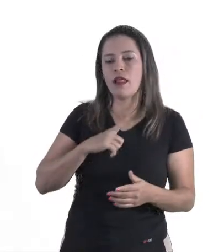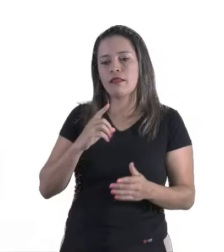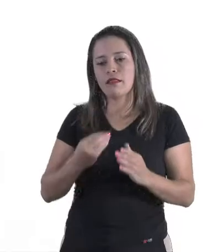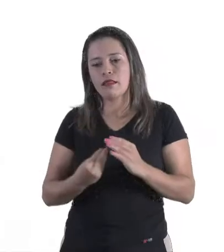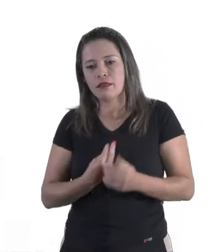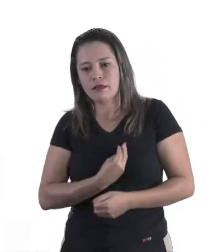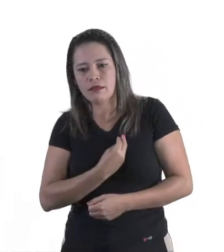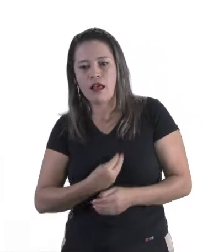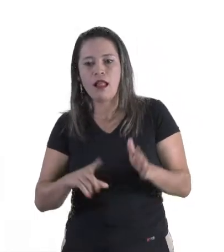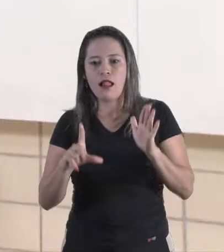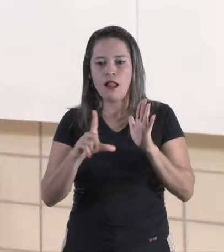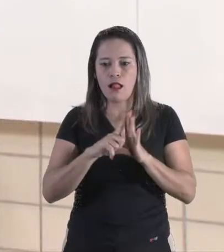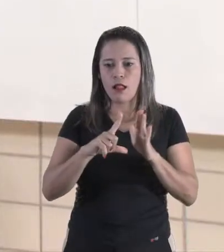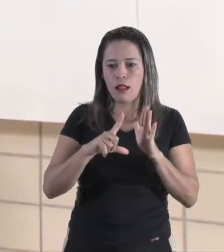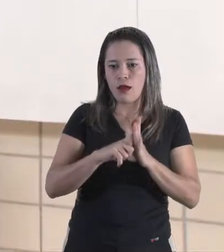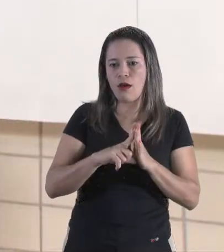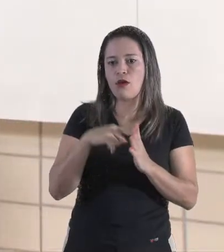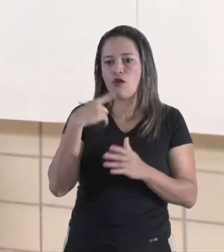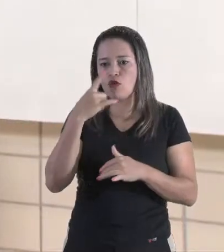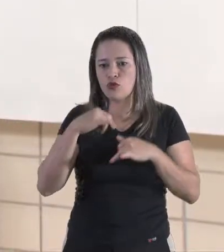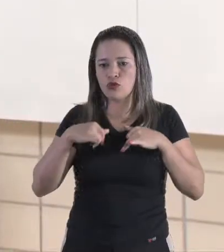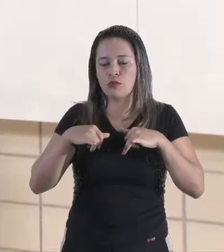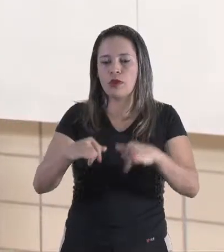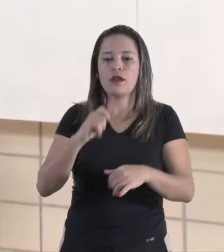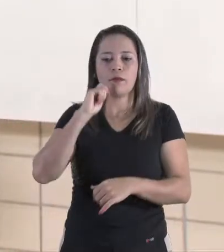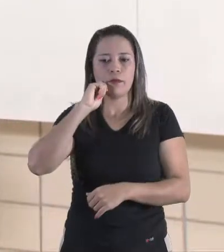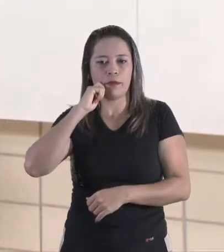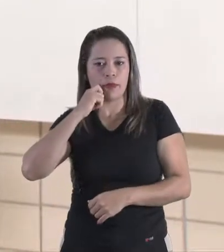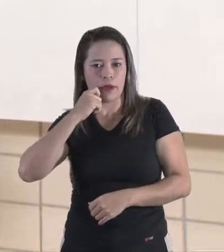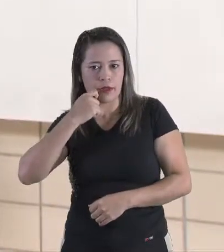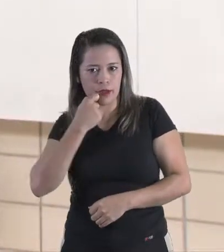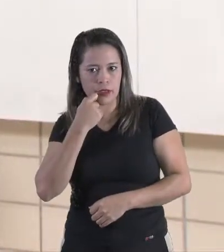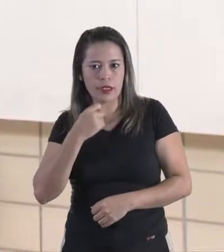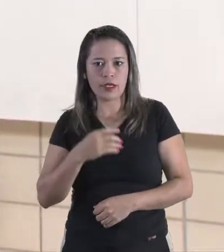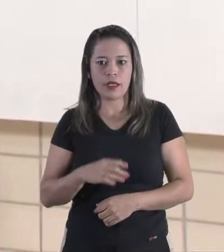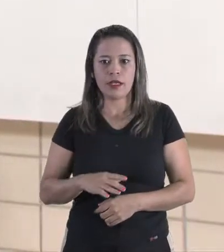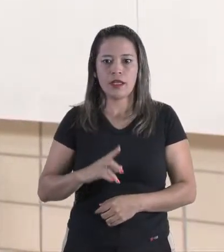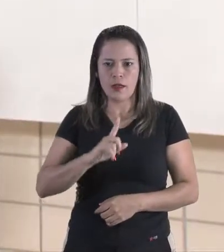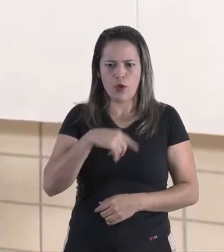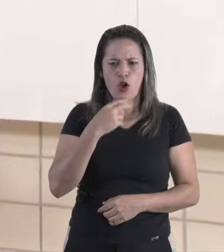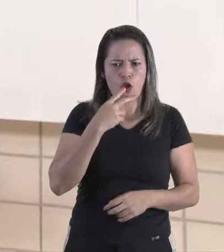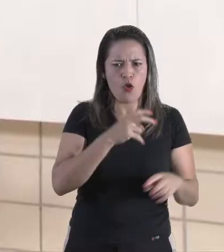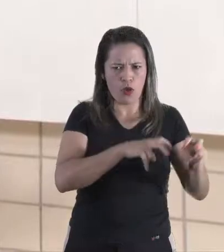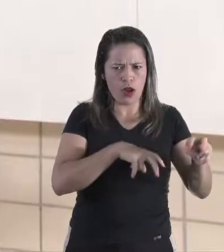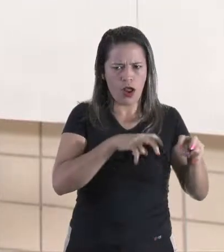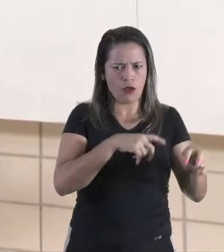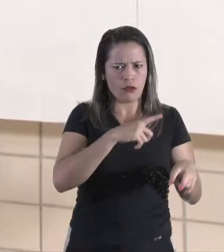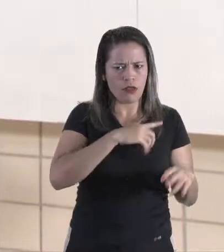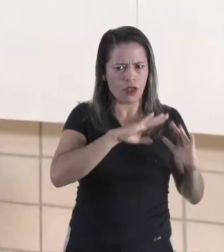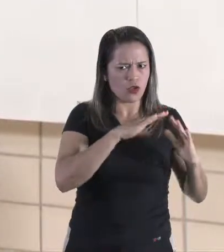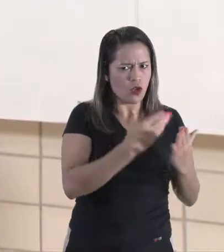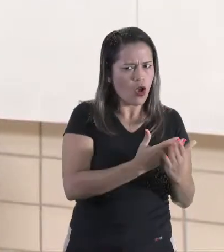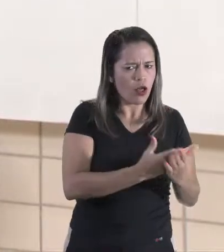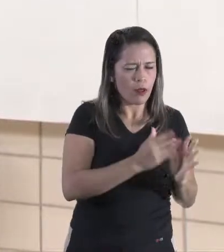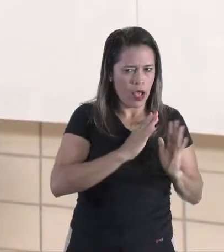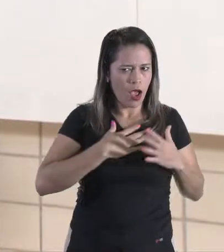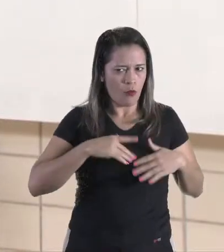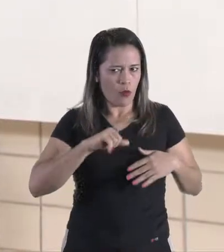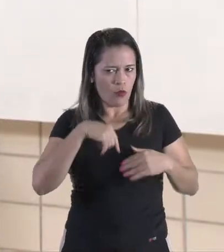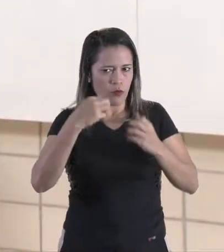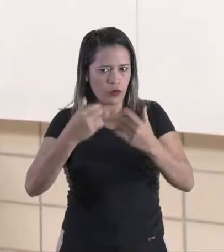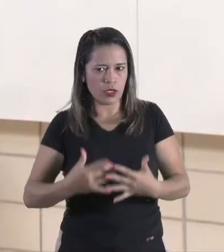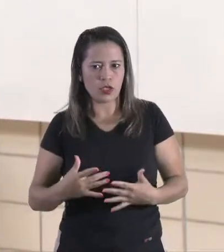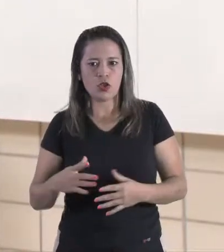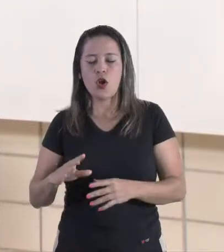supermercado, tem a padaria, tem escola, mas na zona rural, que eu vou falar daqui a pouco também, tem escola. Mas, assim, o